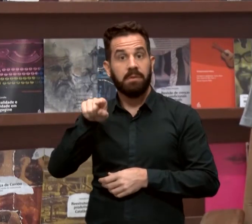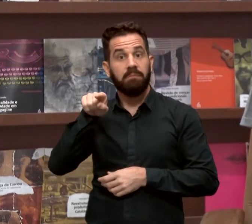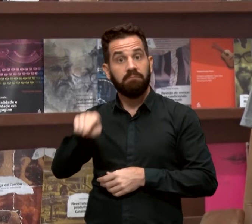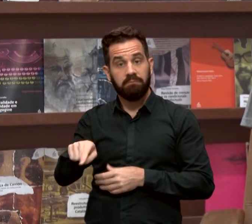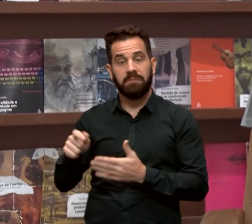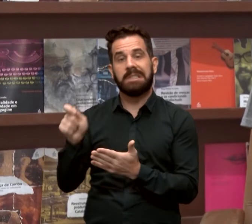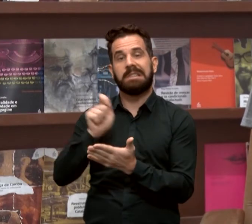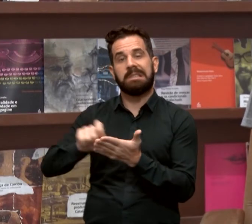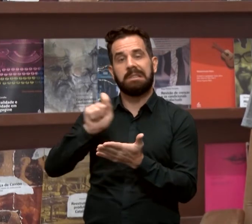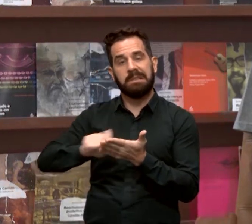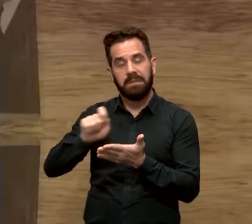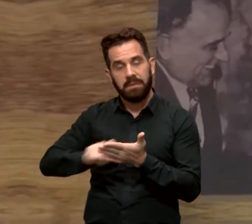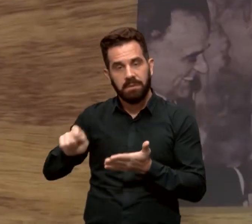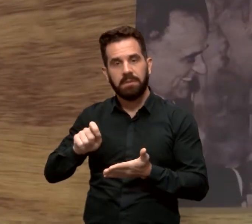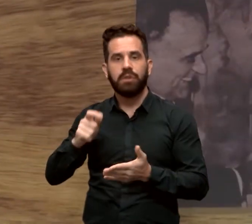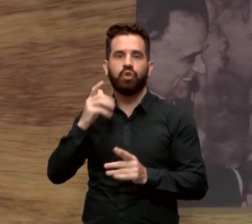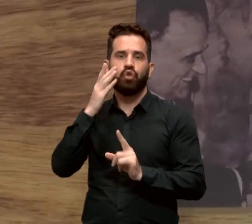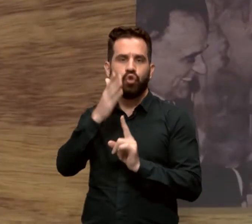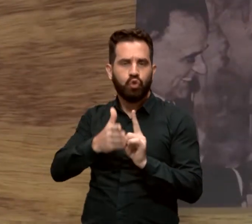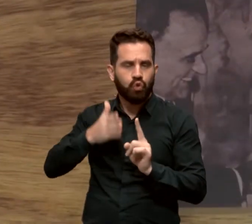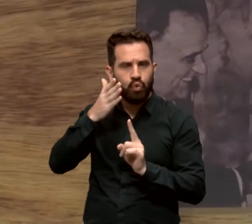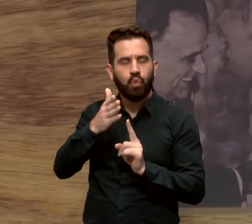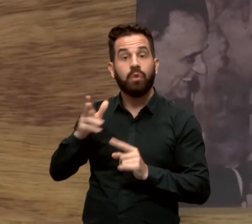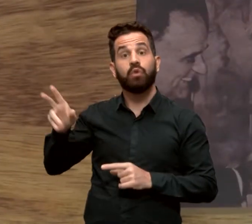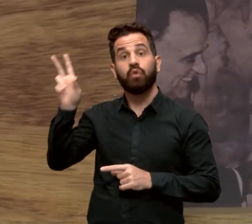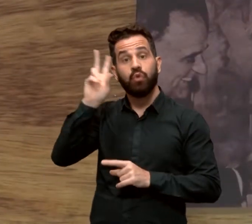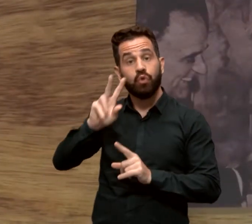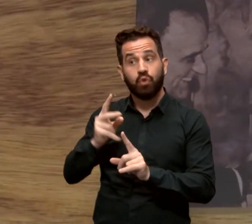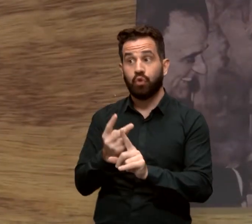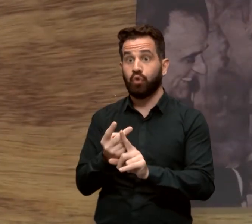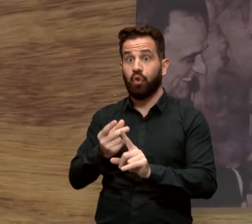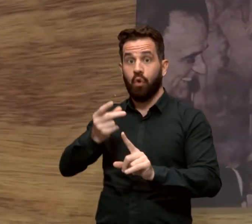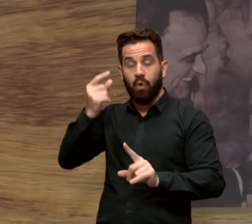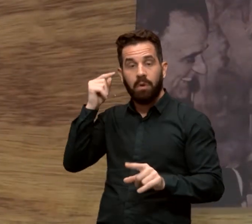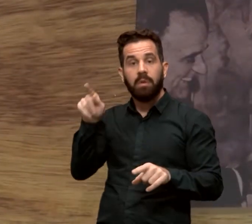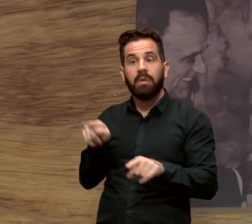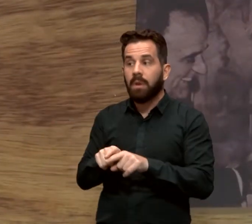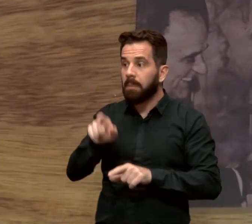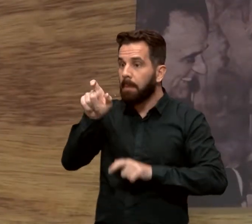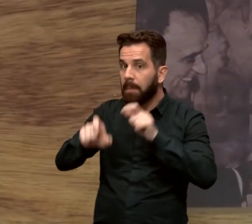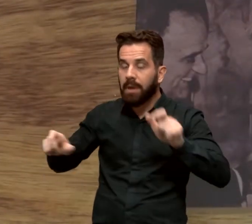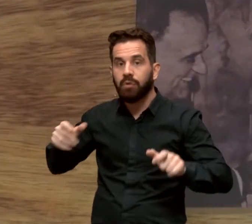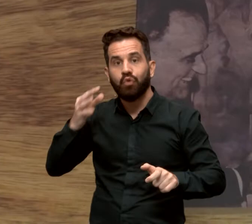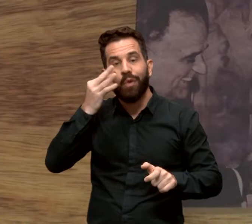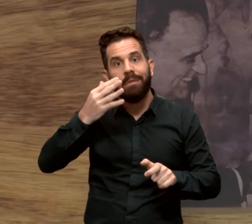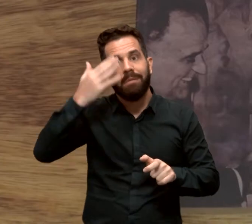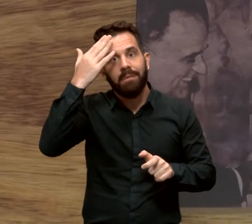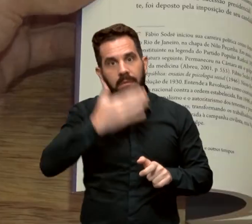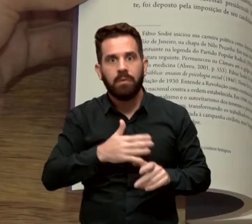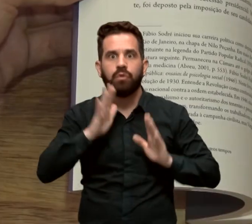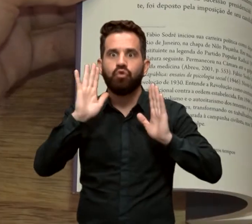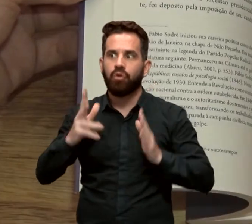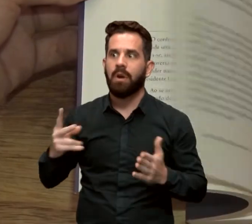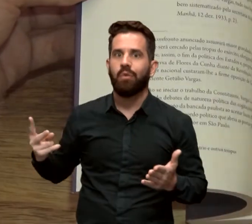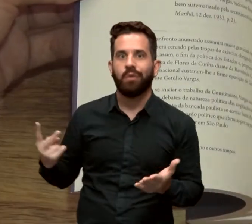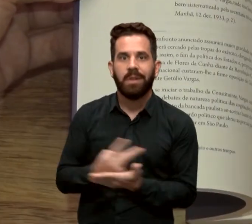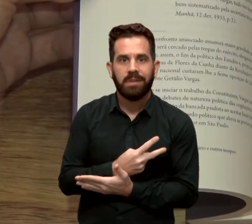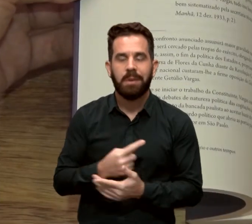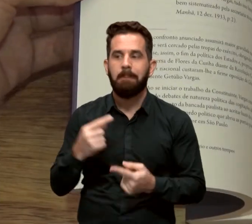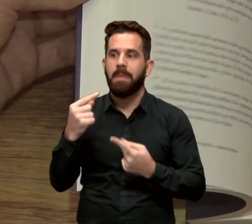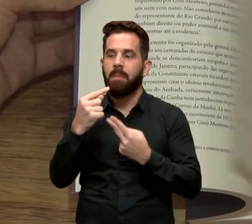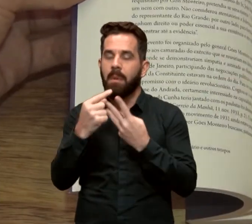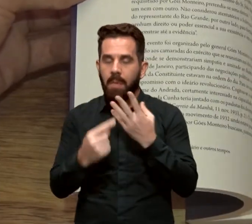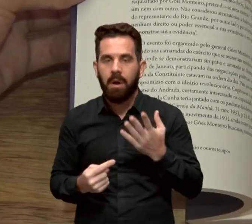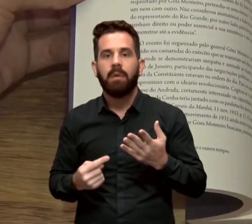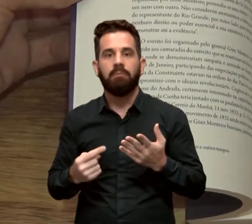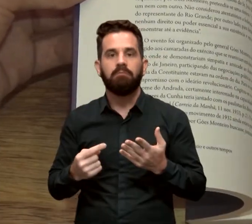discurso historiográfico é contraposto ao testemunho dos que vivenciaram os acontecimentos, o que alerta o autor